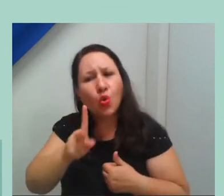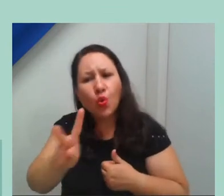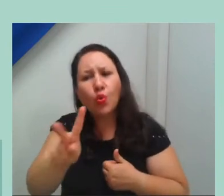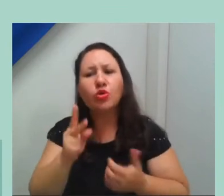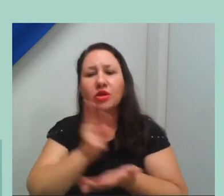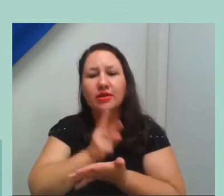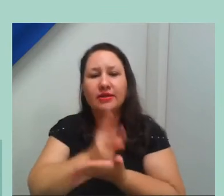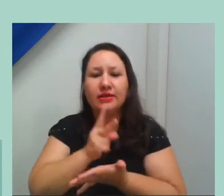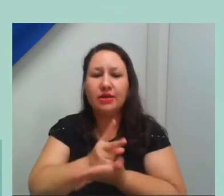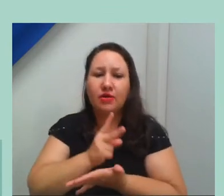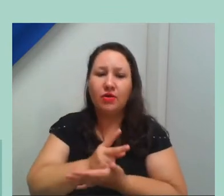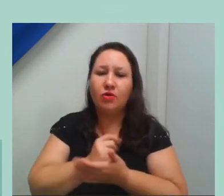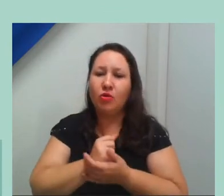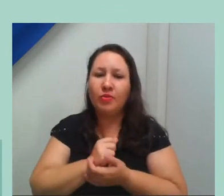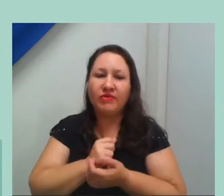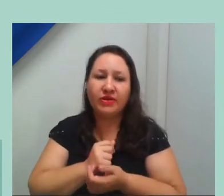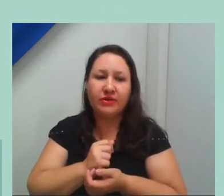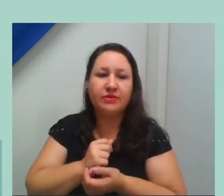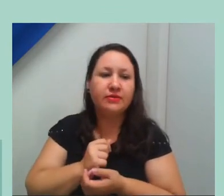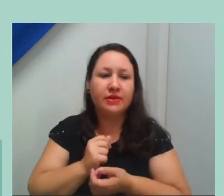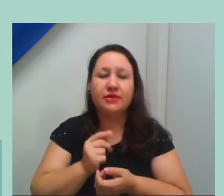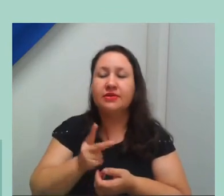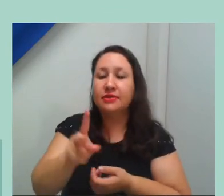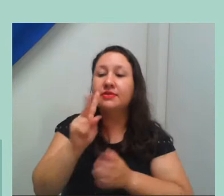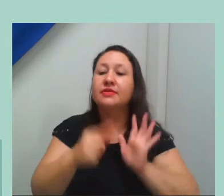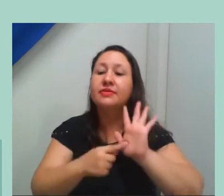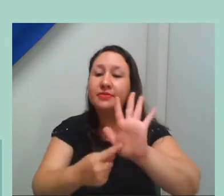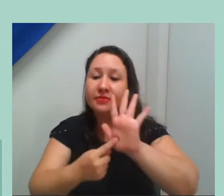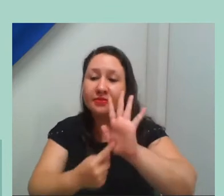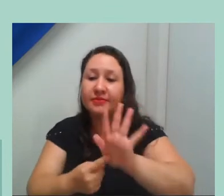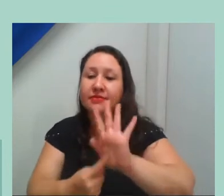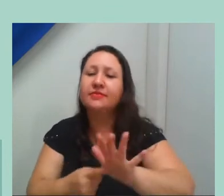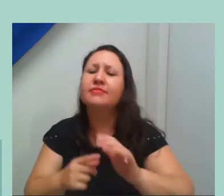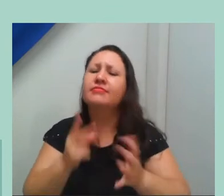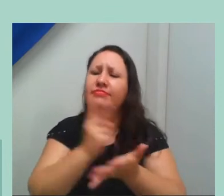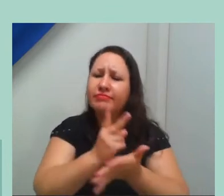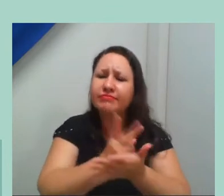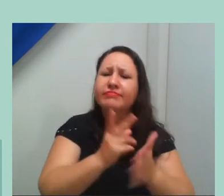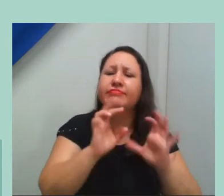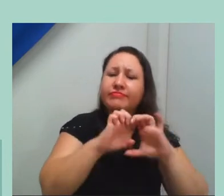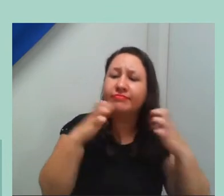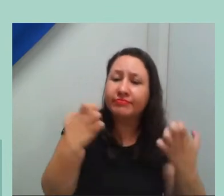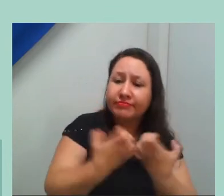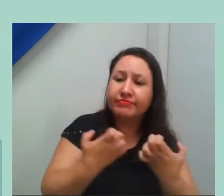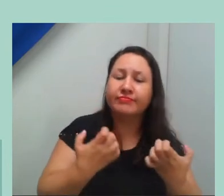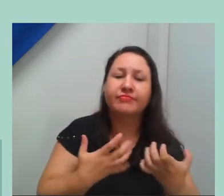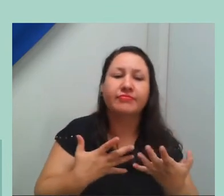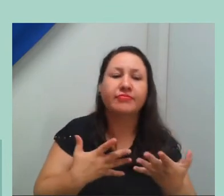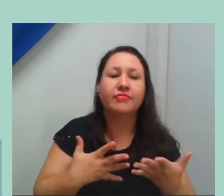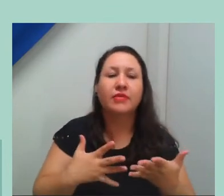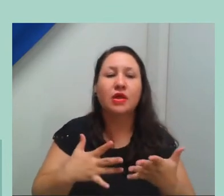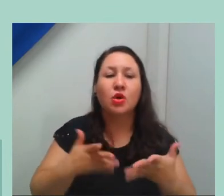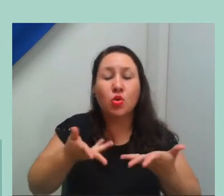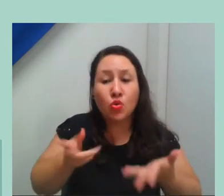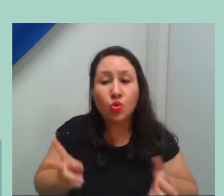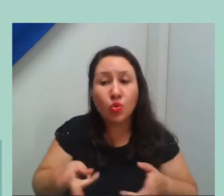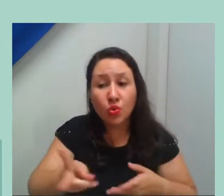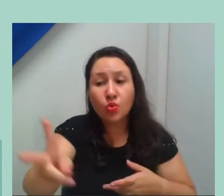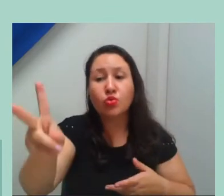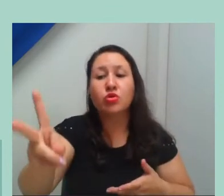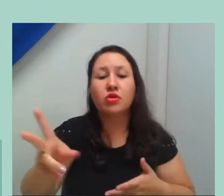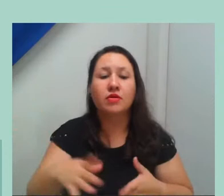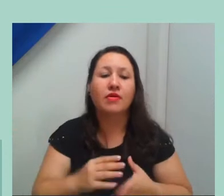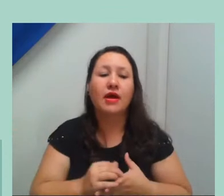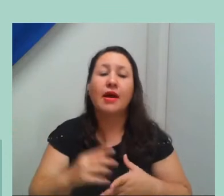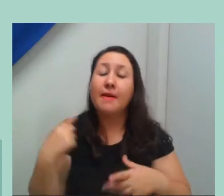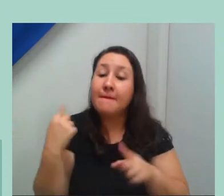nível de ensino, mas a gente precisa, cada vez mais, que a sociedade abrace, que